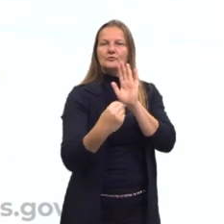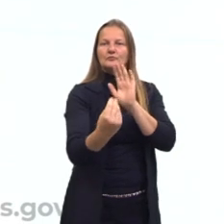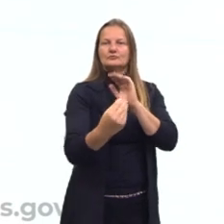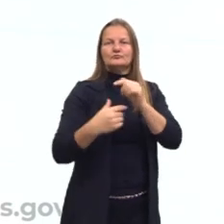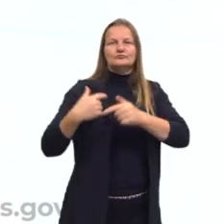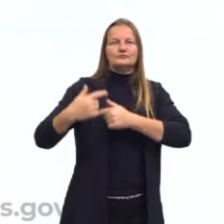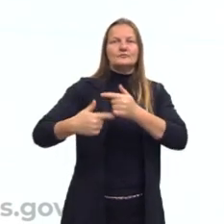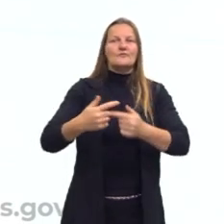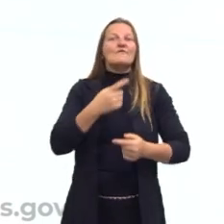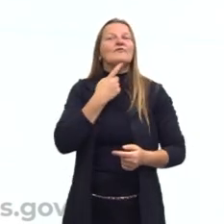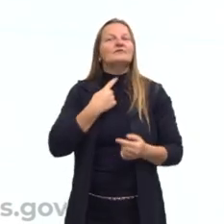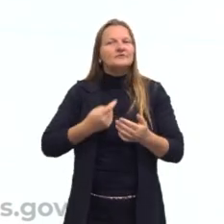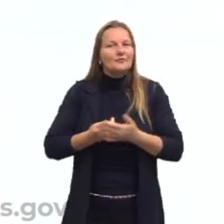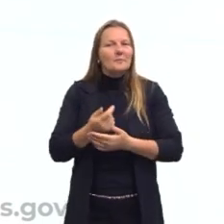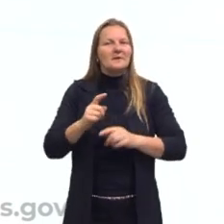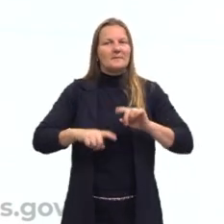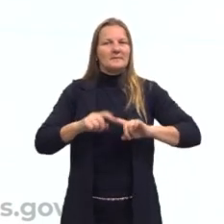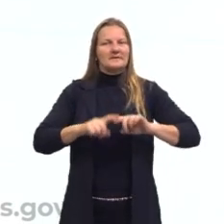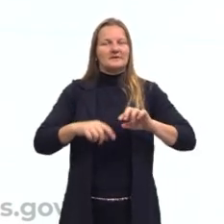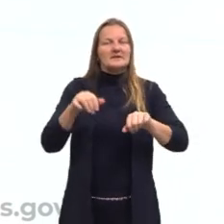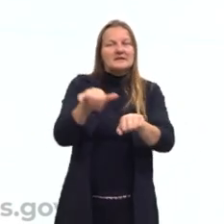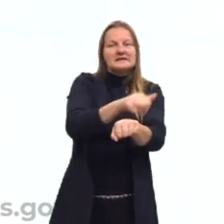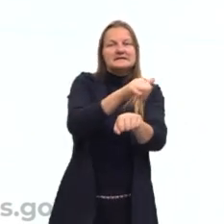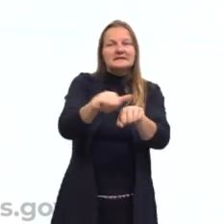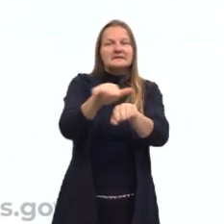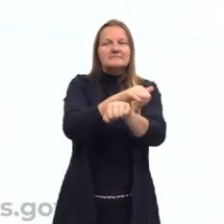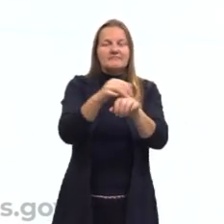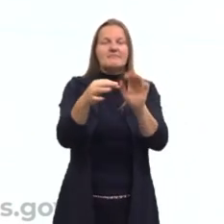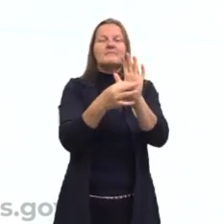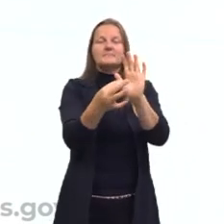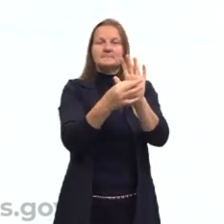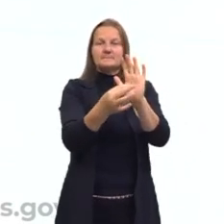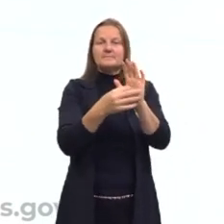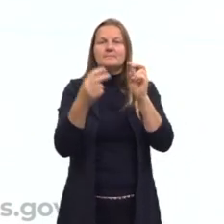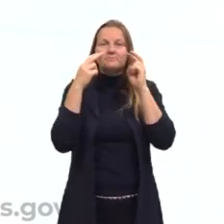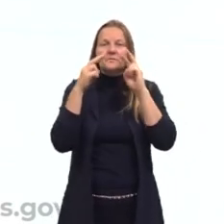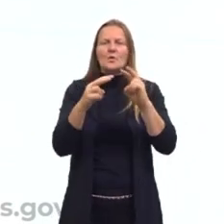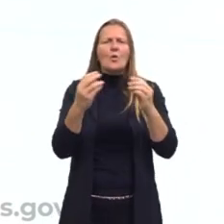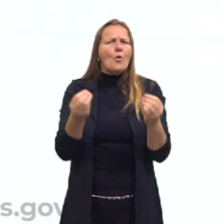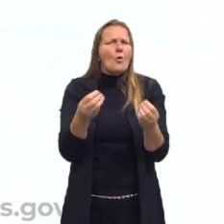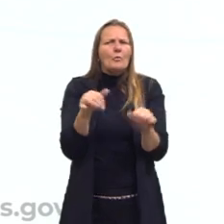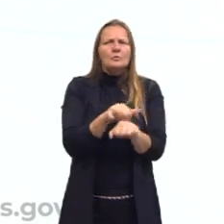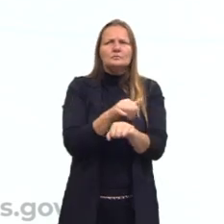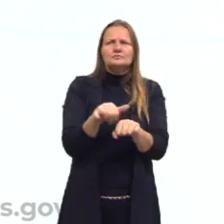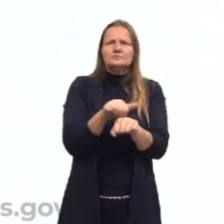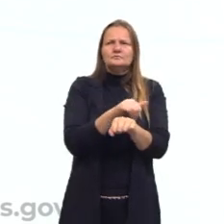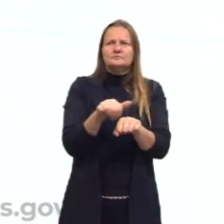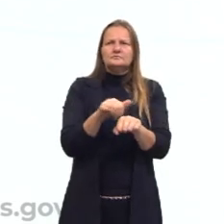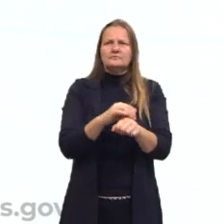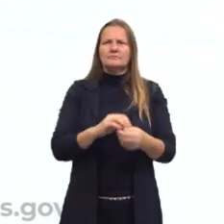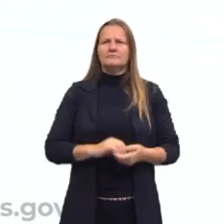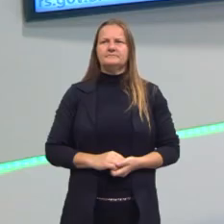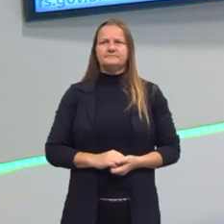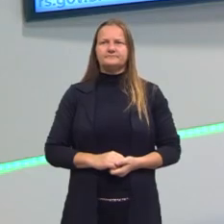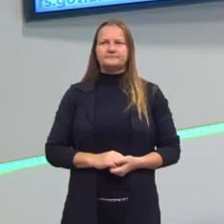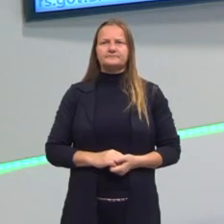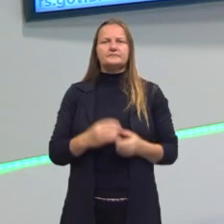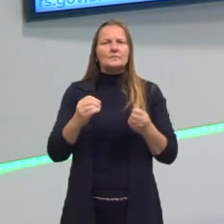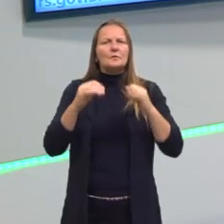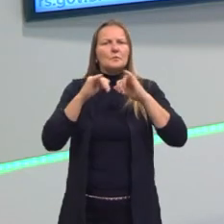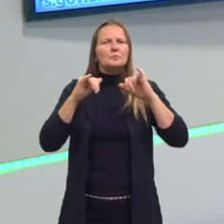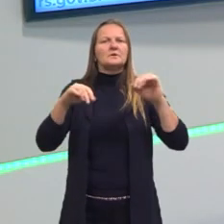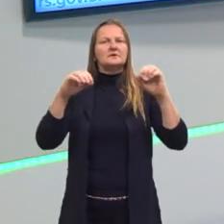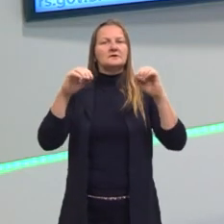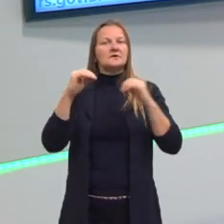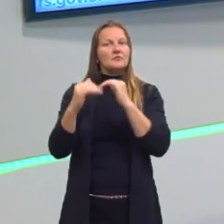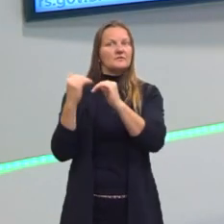né? Então, são estratégias diferentes de argumentação e a gente vai olhar um pouquinho de como essas propagandas evoluíram aí ao